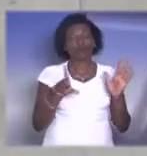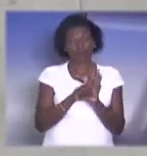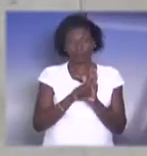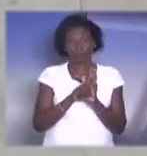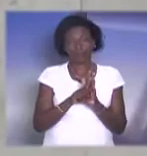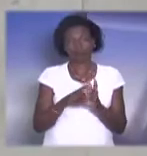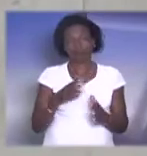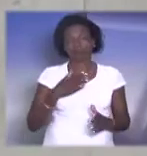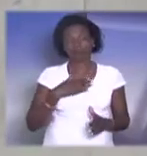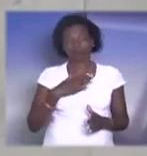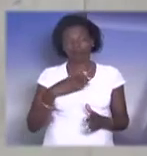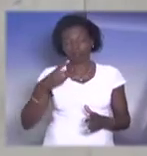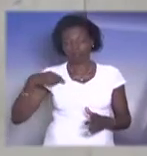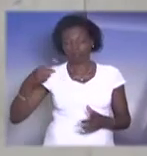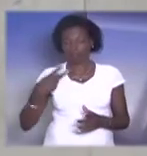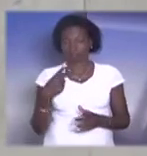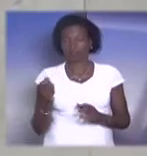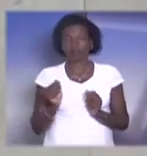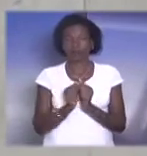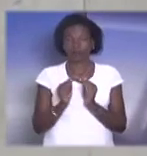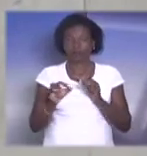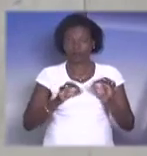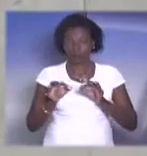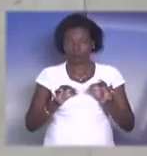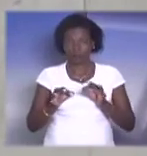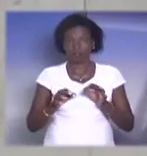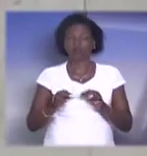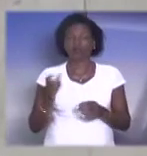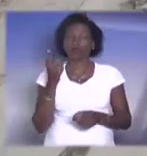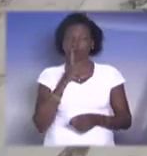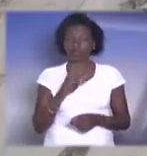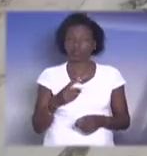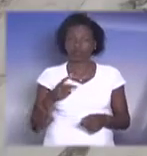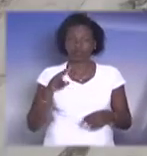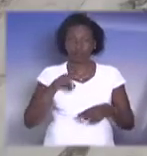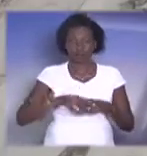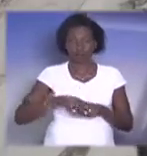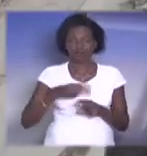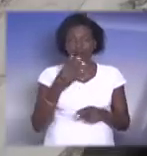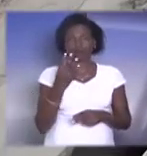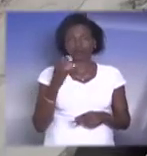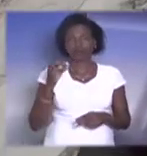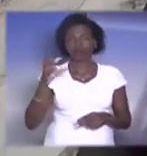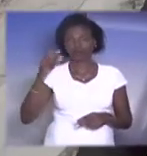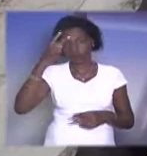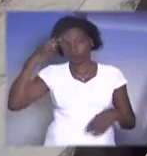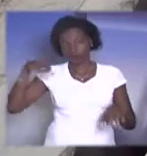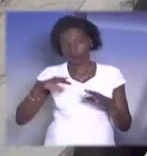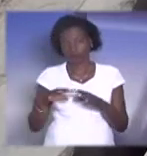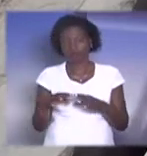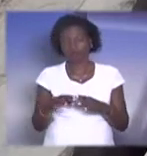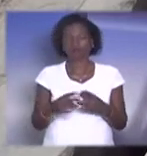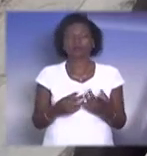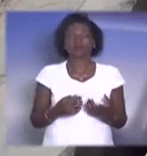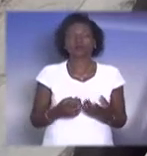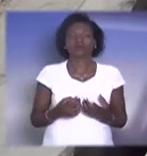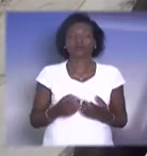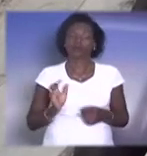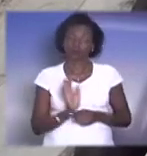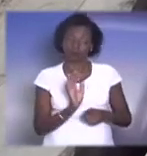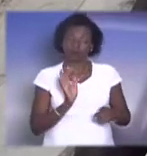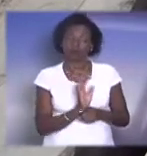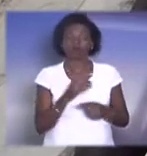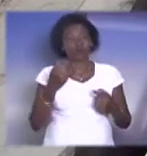fossem presas, 1.200 veículos recolhidos, para ver que a lei funciona. Portanto, é necessário mais fiscalização. Além disso, as